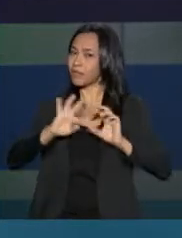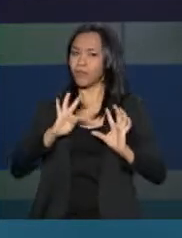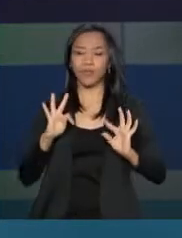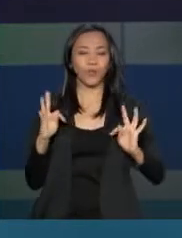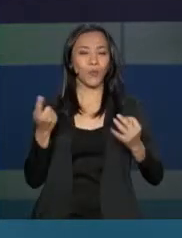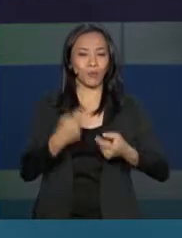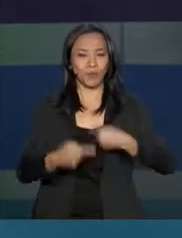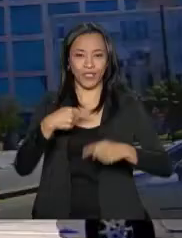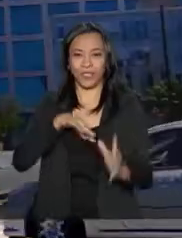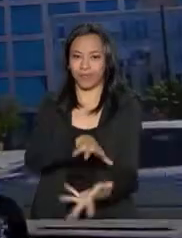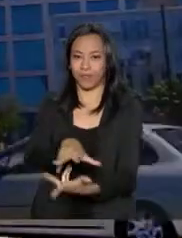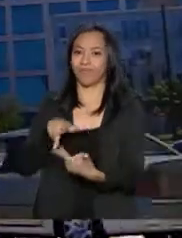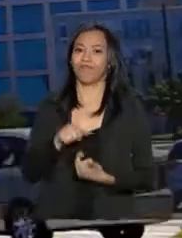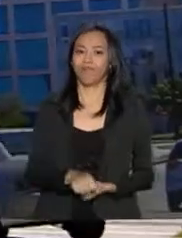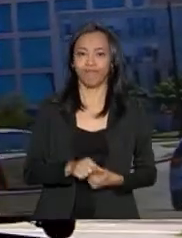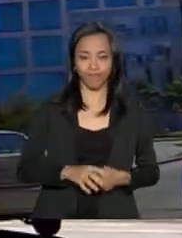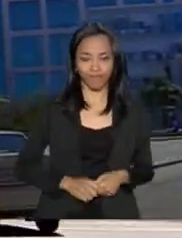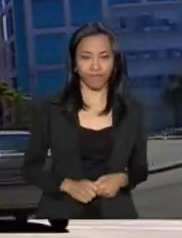internacional.